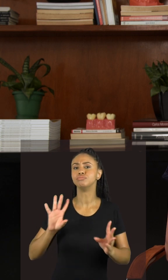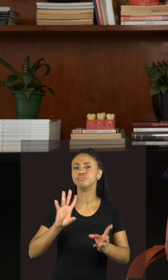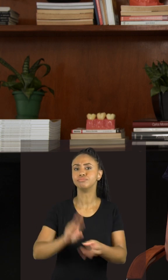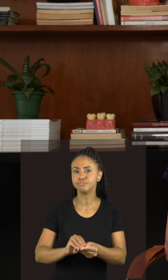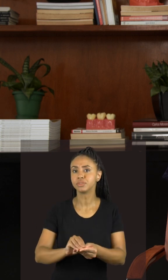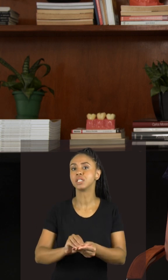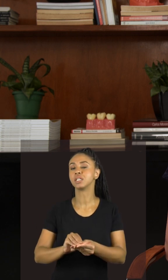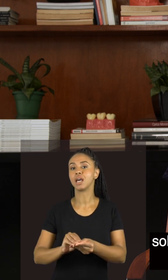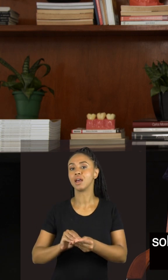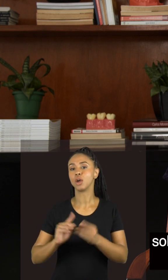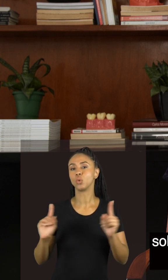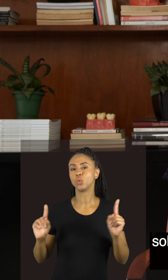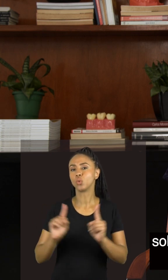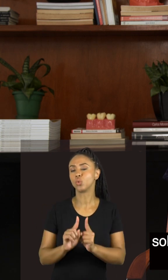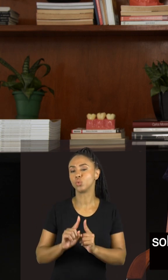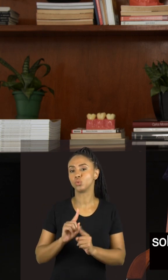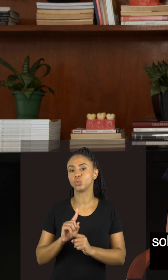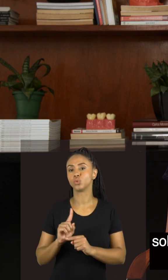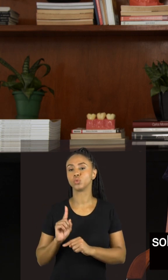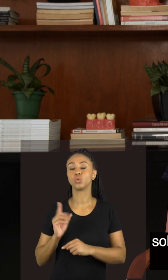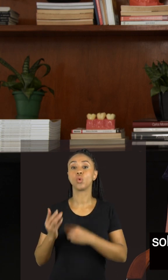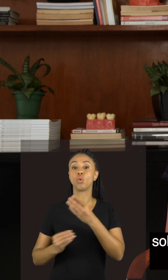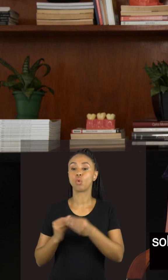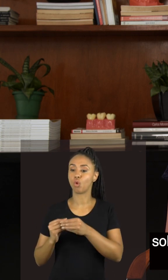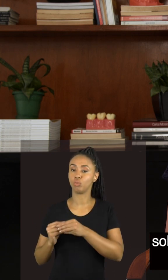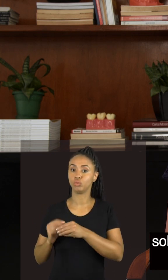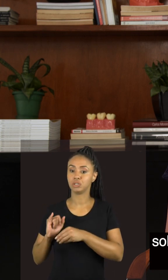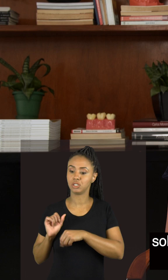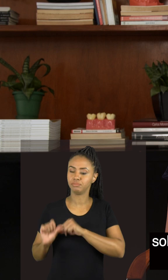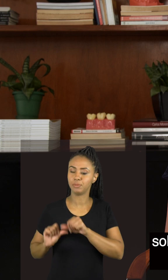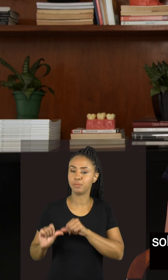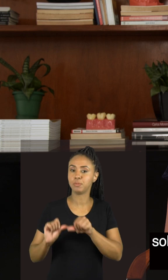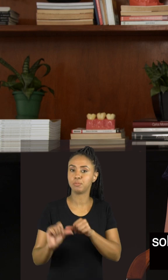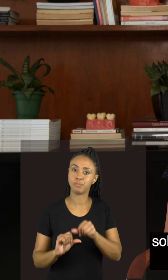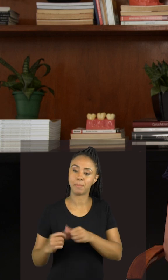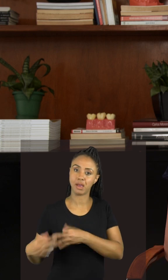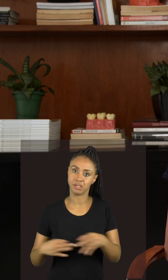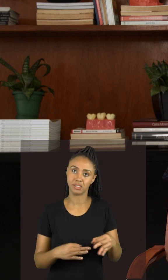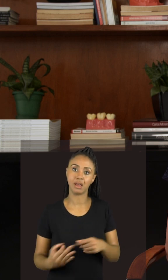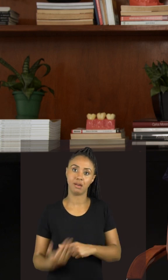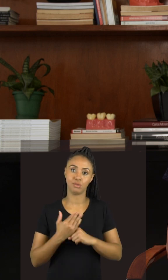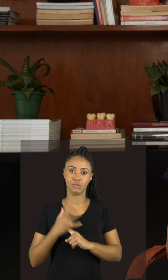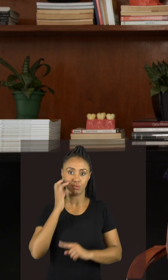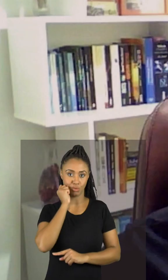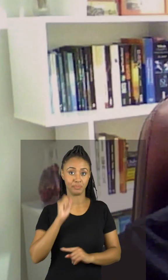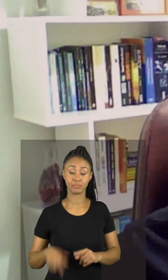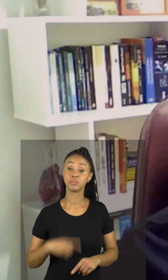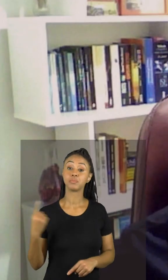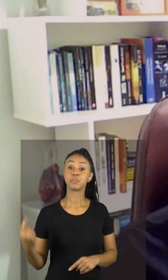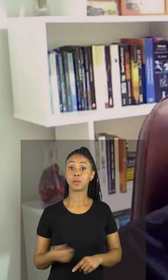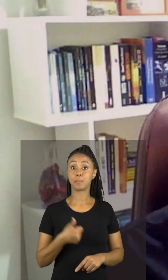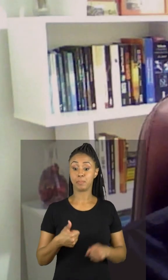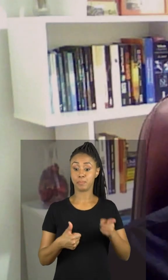muito rápido sobre algumas mudanças de rotina que a gente precisa fazer para melhorar nossa noite de sol então